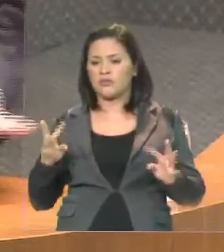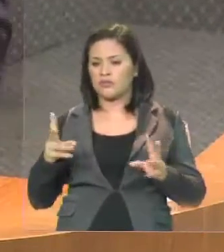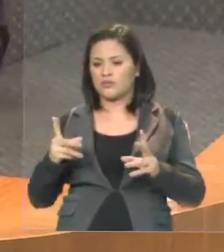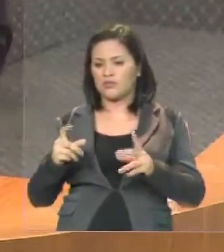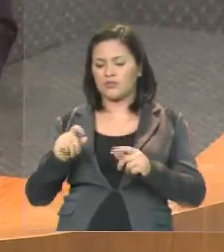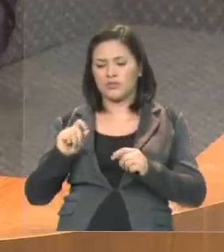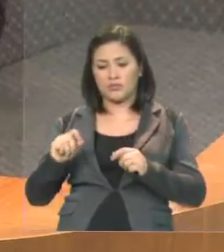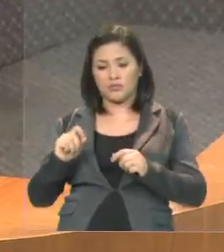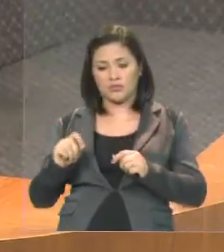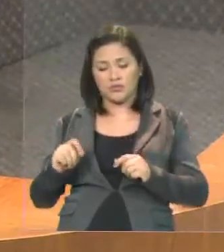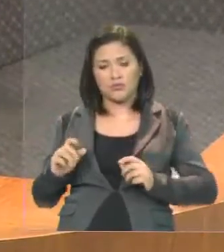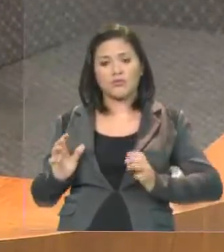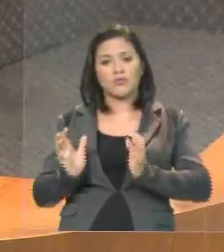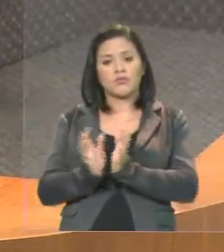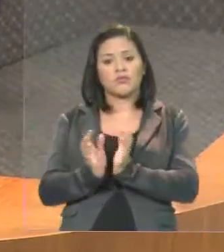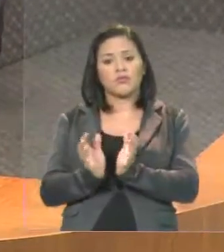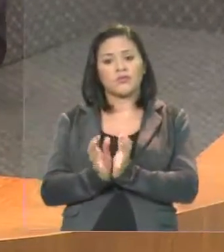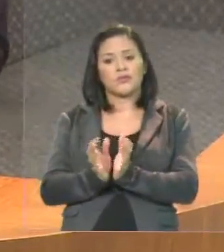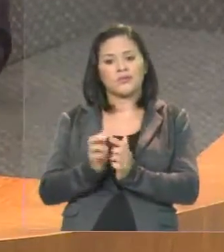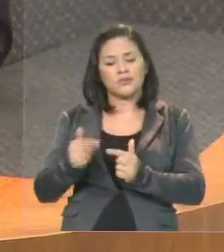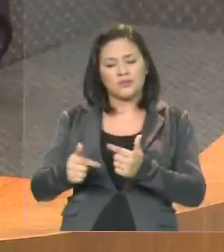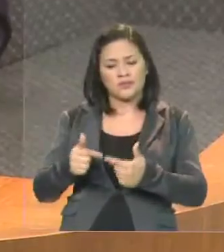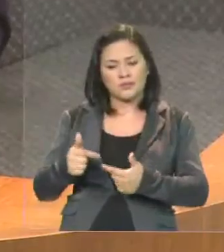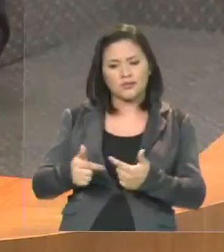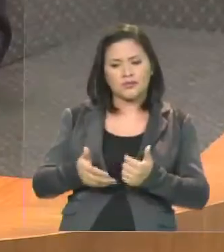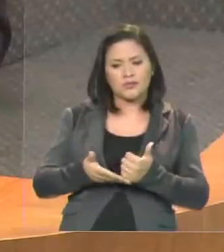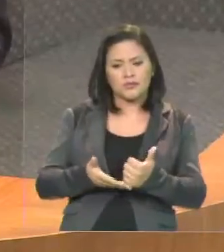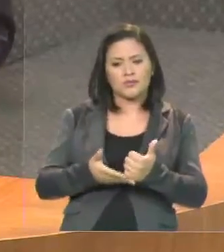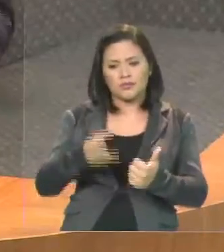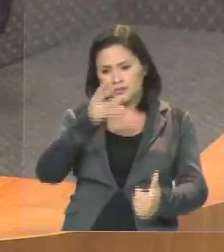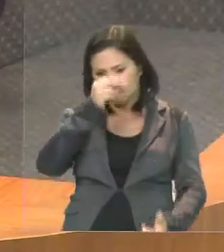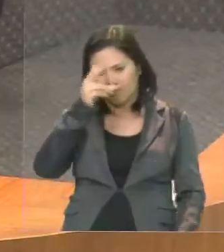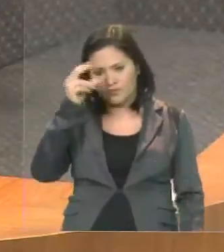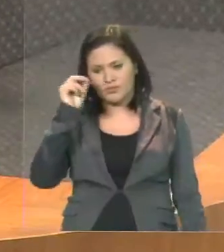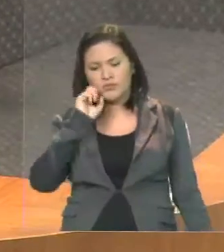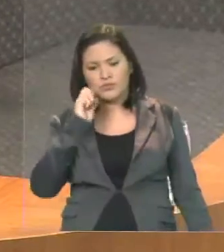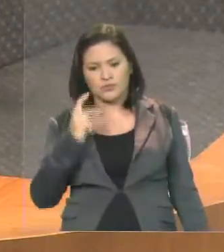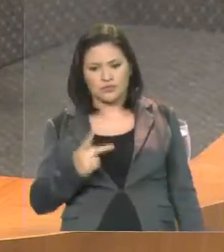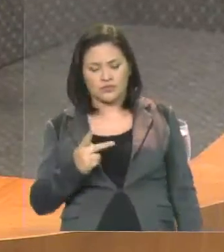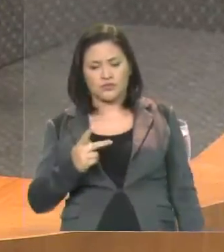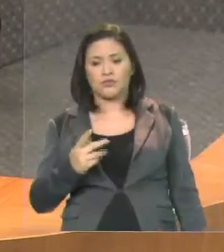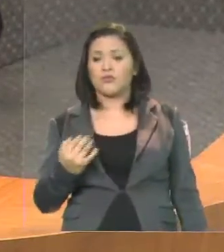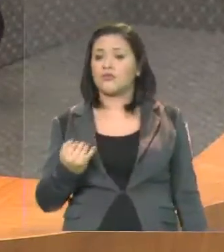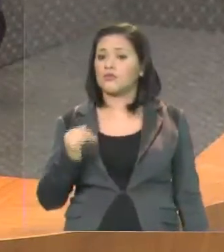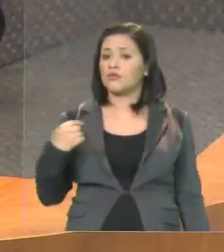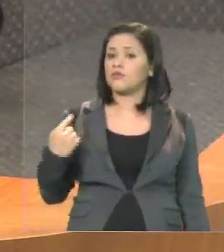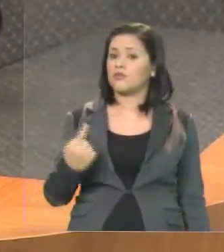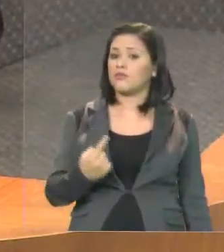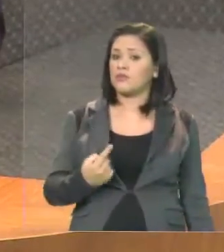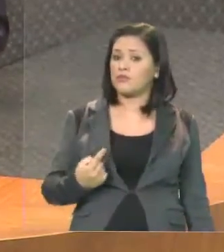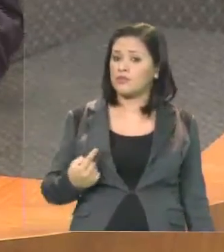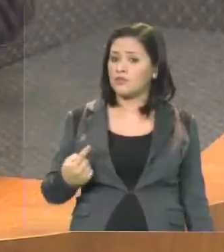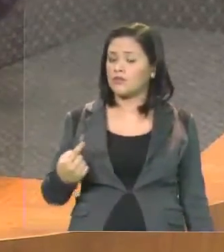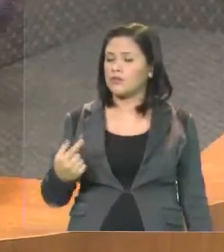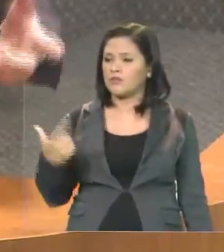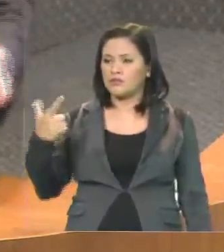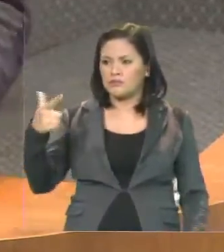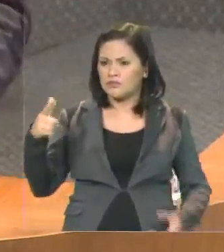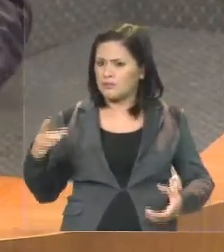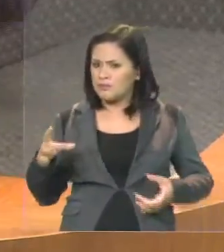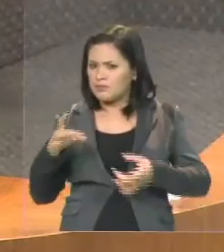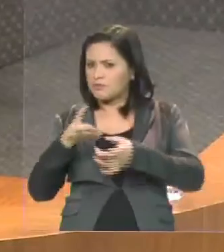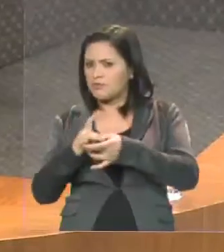De ordem, é que se nós não nos unirmos e não impusermos as nossas filosofias, as nossas forças, vamos, na verdade,